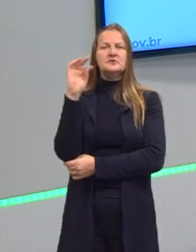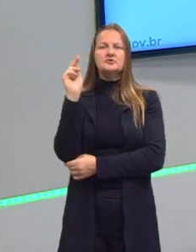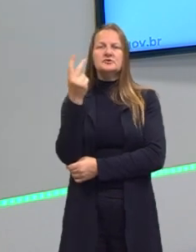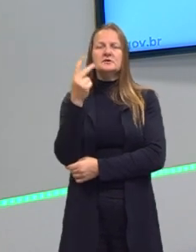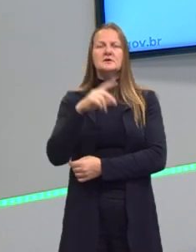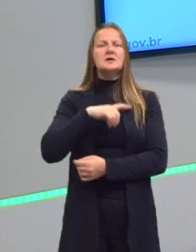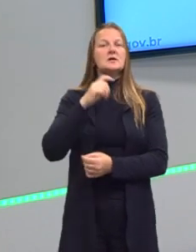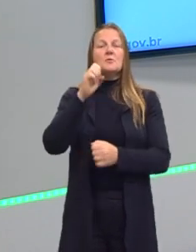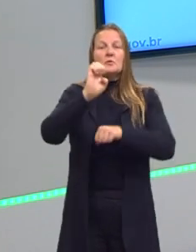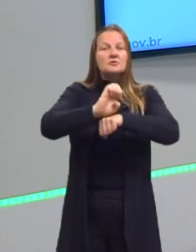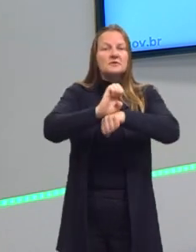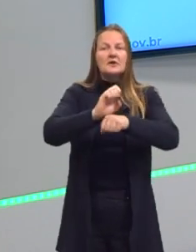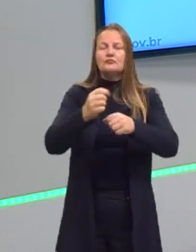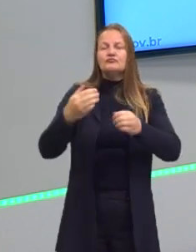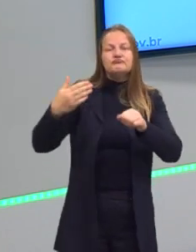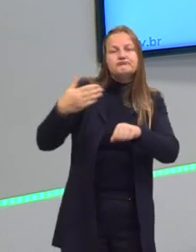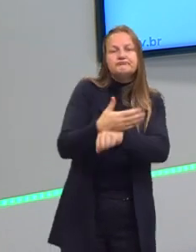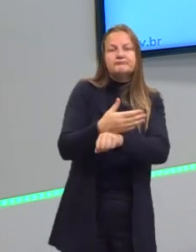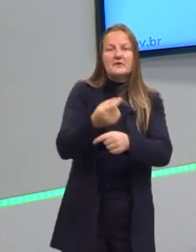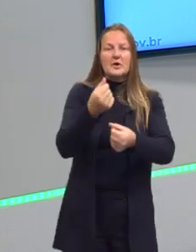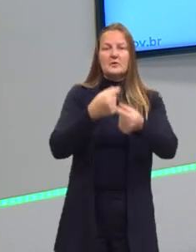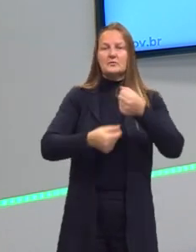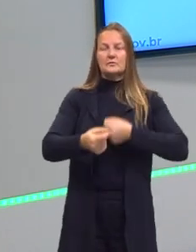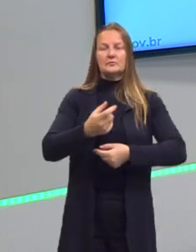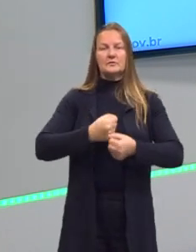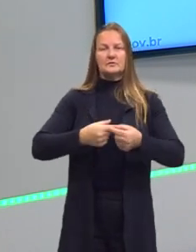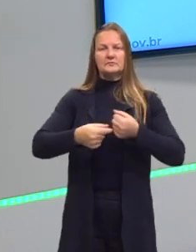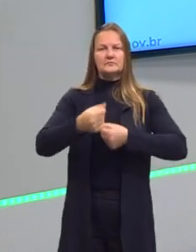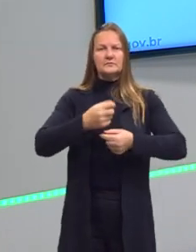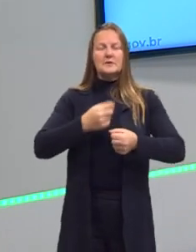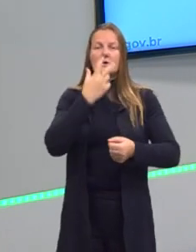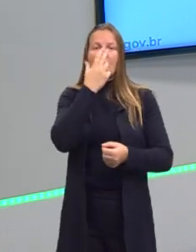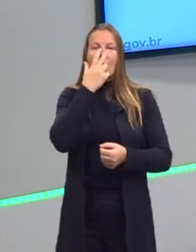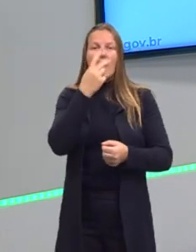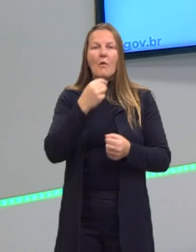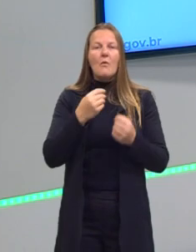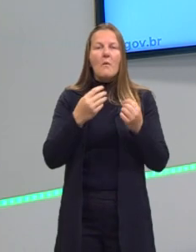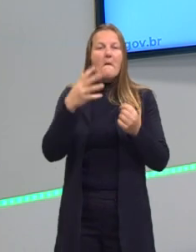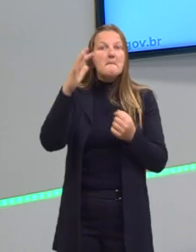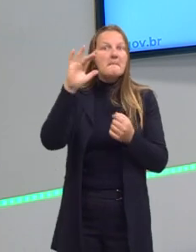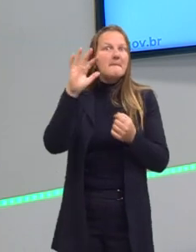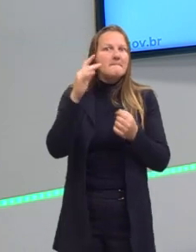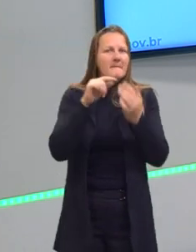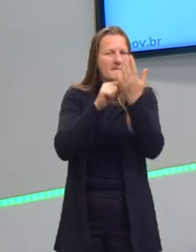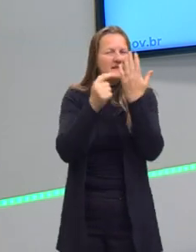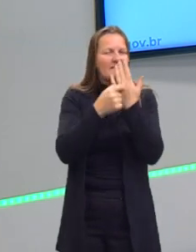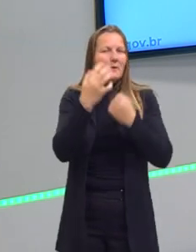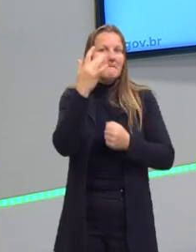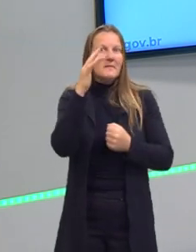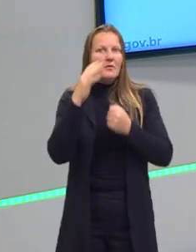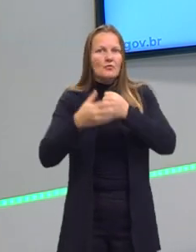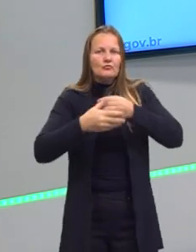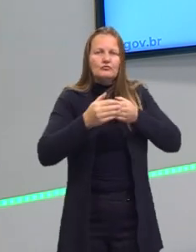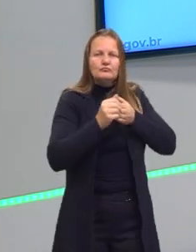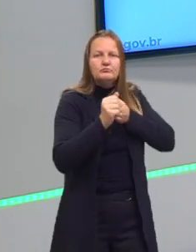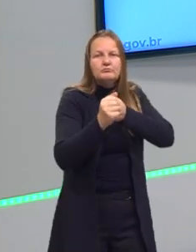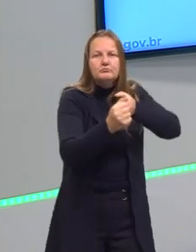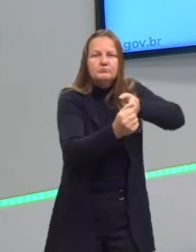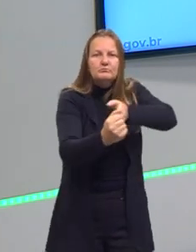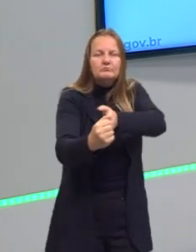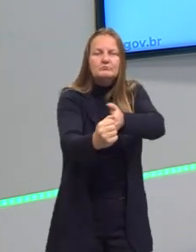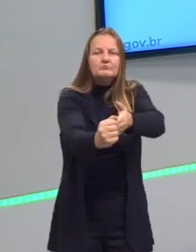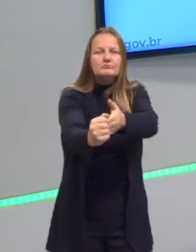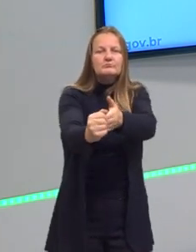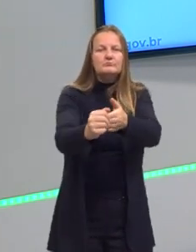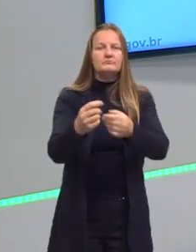não deve intervir. A economia é como se tivesse uma mão invisível que iria guiando a economia. Só que,